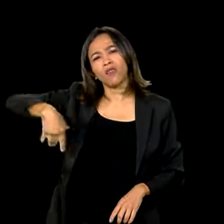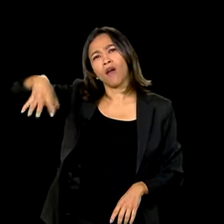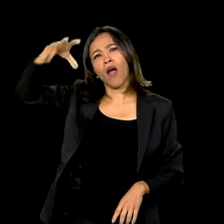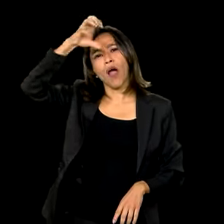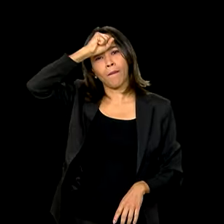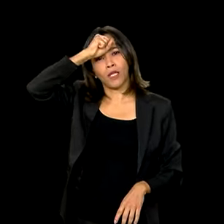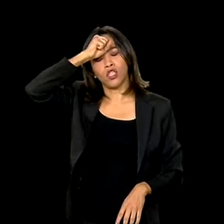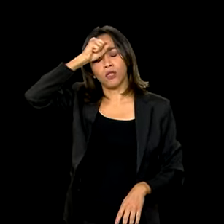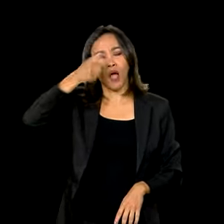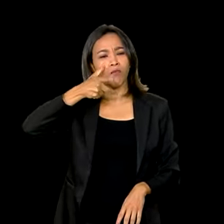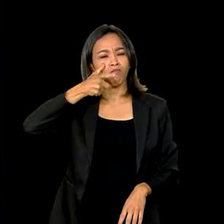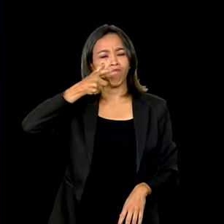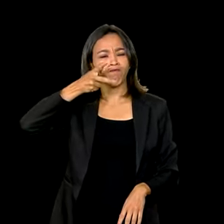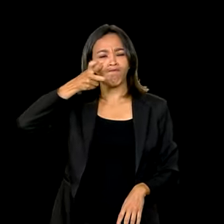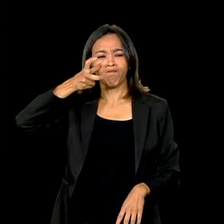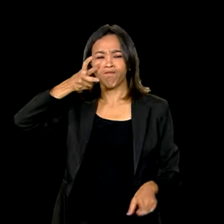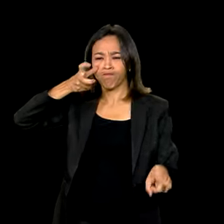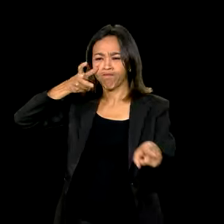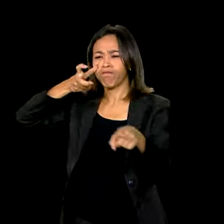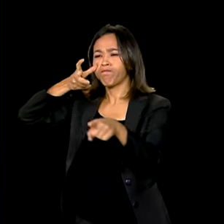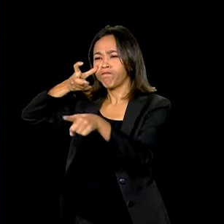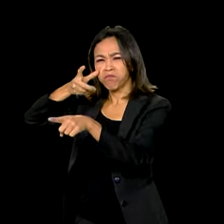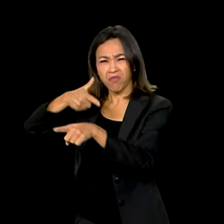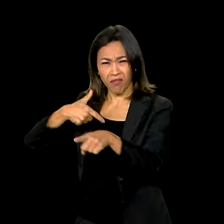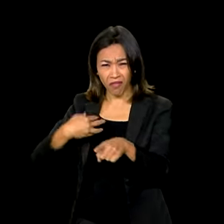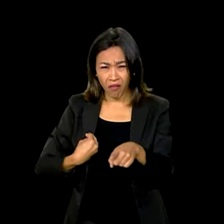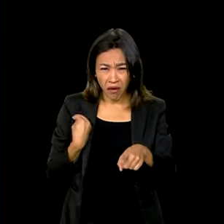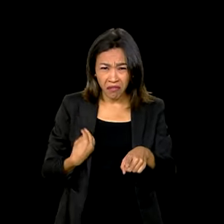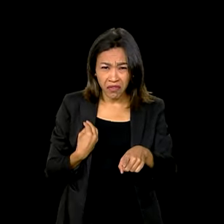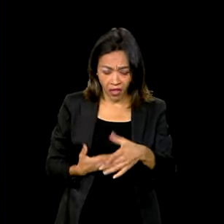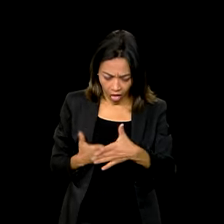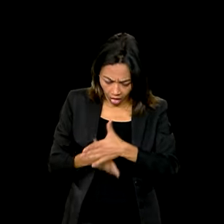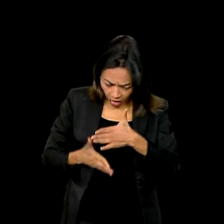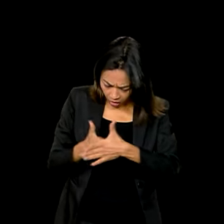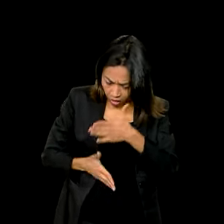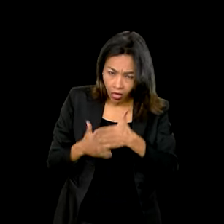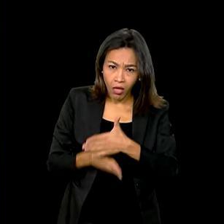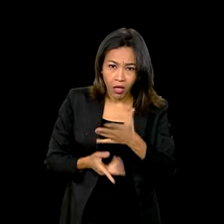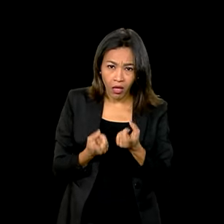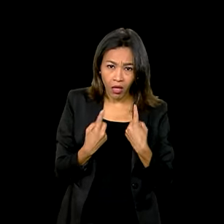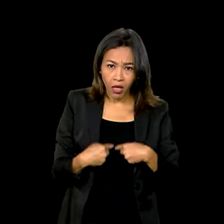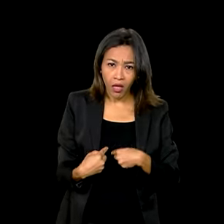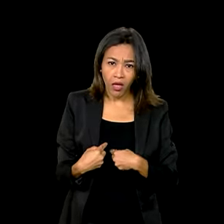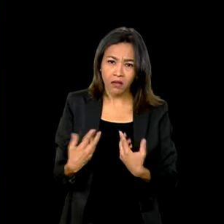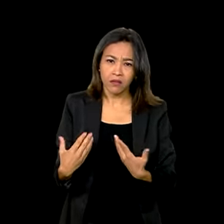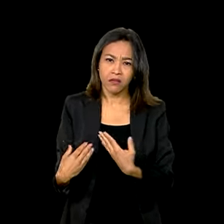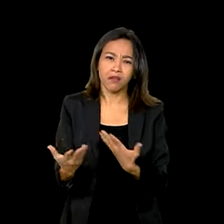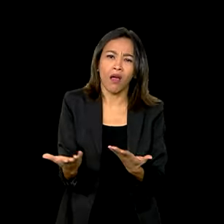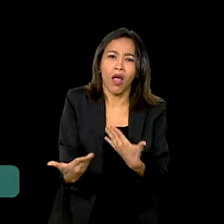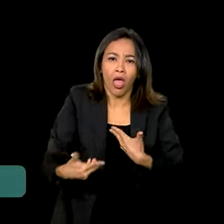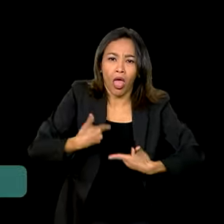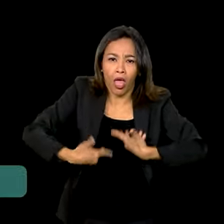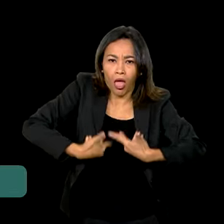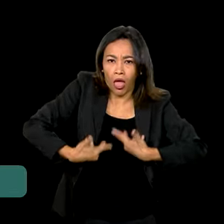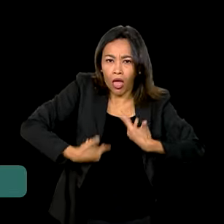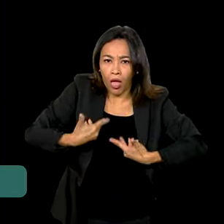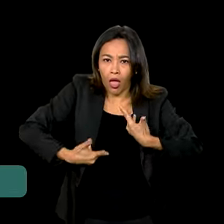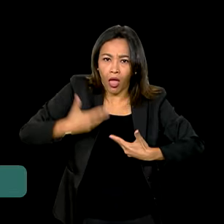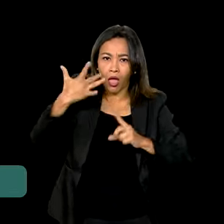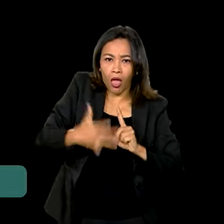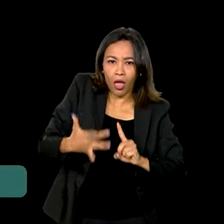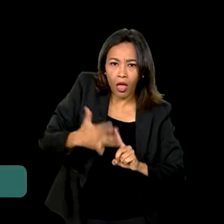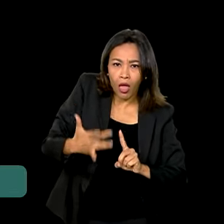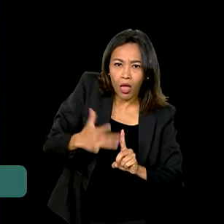a ouvir cada um de vocês, elas não querem ver suas vidas reduzidas à dimensão da saúde e da assistência. Elas demandam